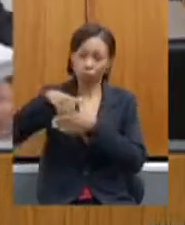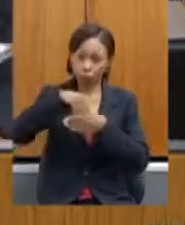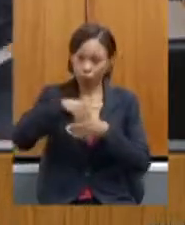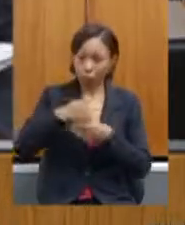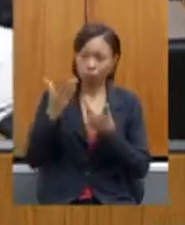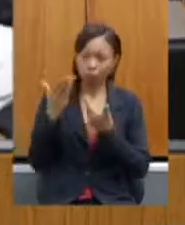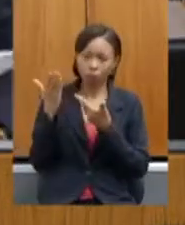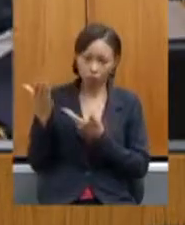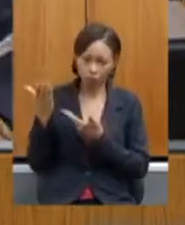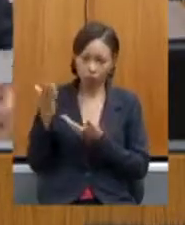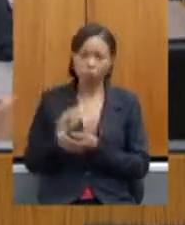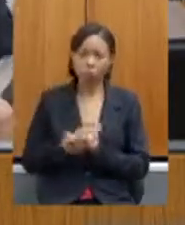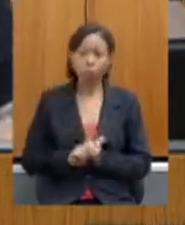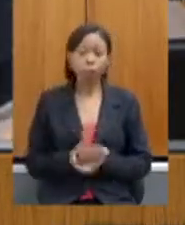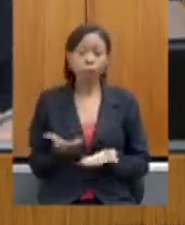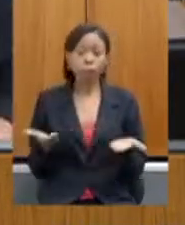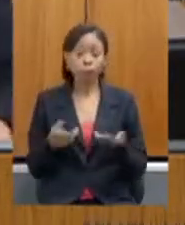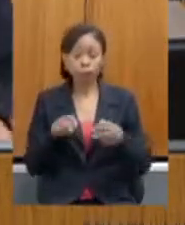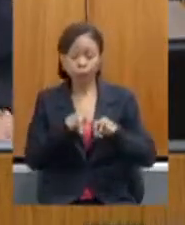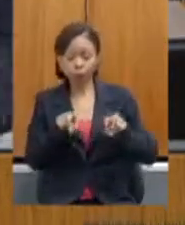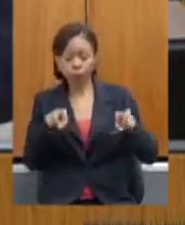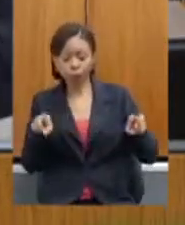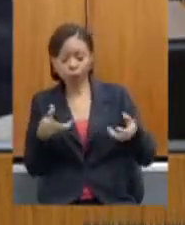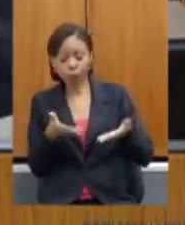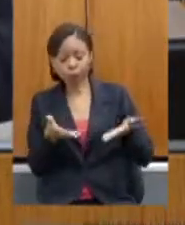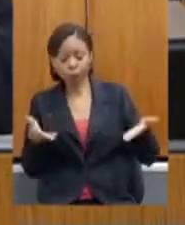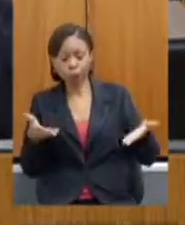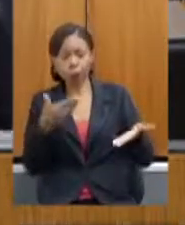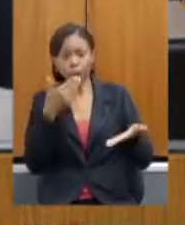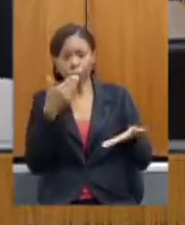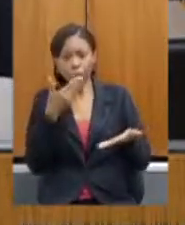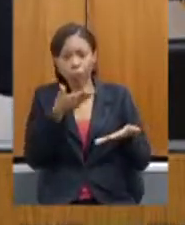excelência então sobre a mesa os requerimentos